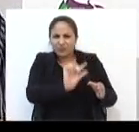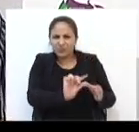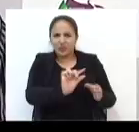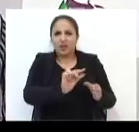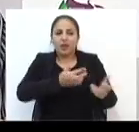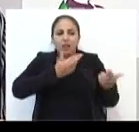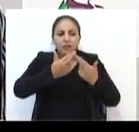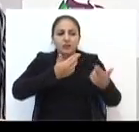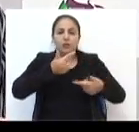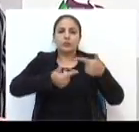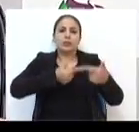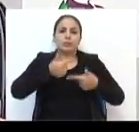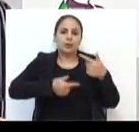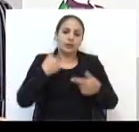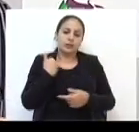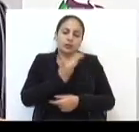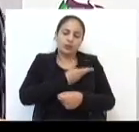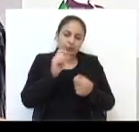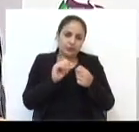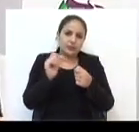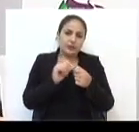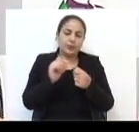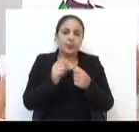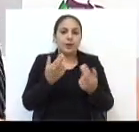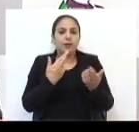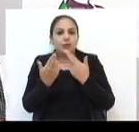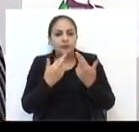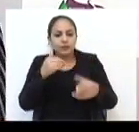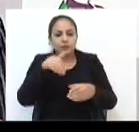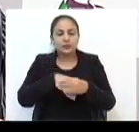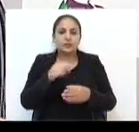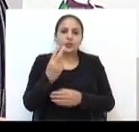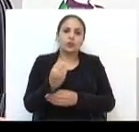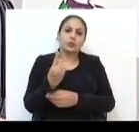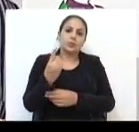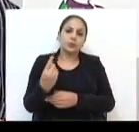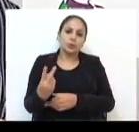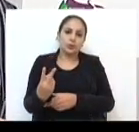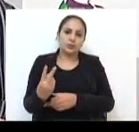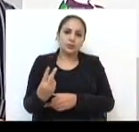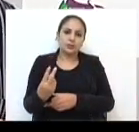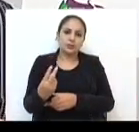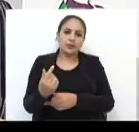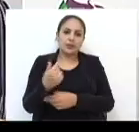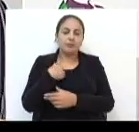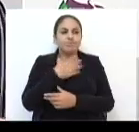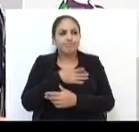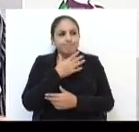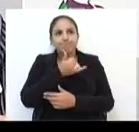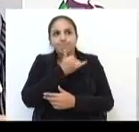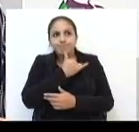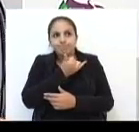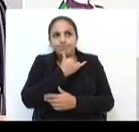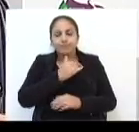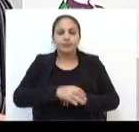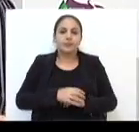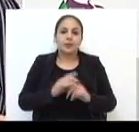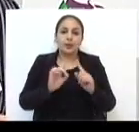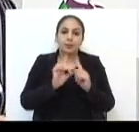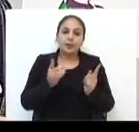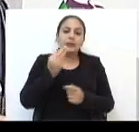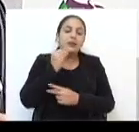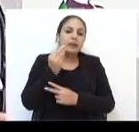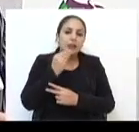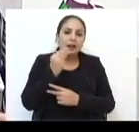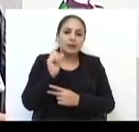pequena em relação ao trabalho que a gente fez e em relação à votação de 2012. É isso que me deixa chateado. Mas,